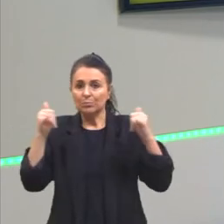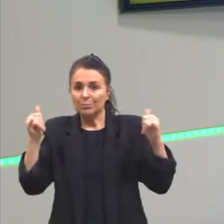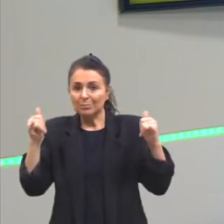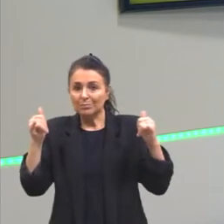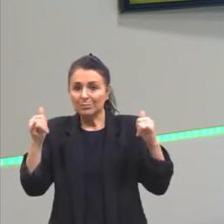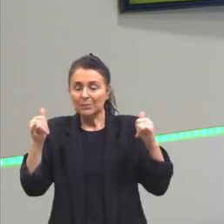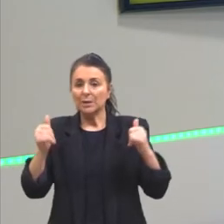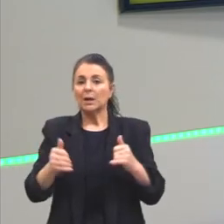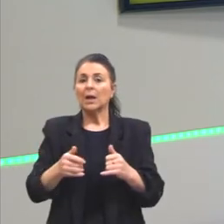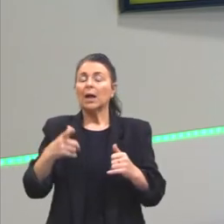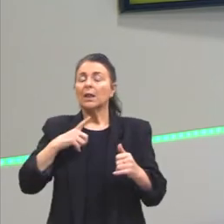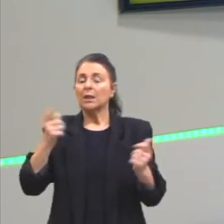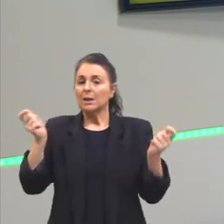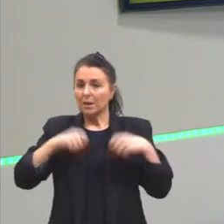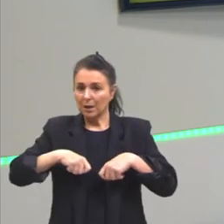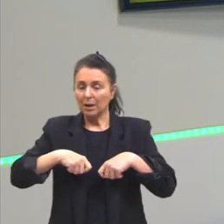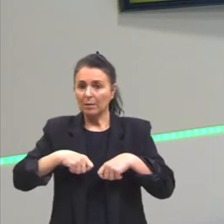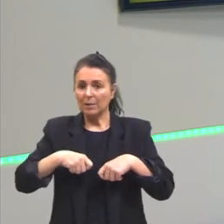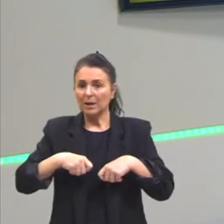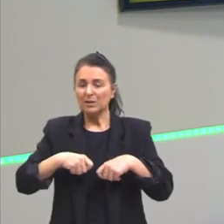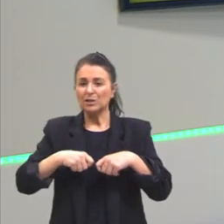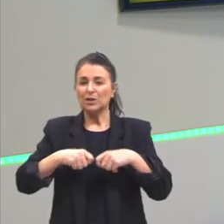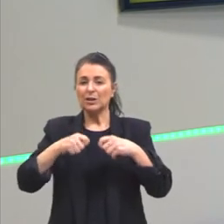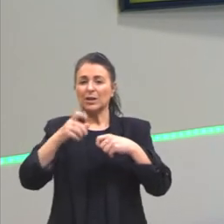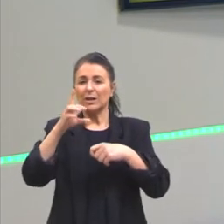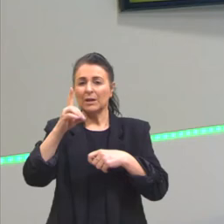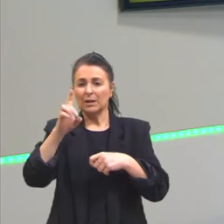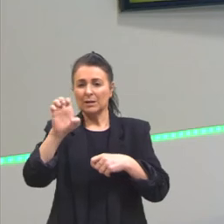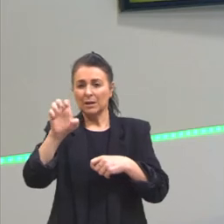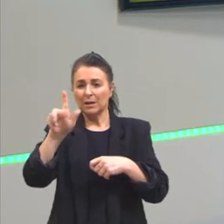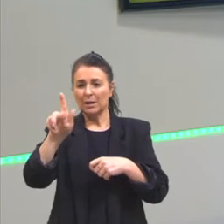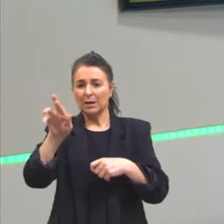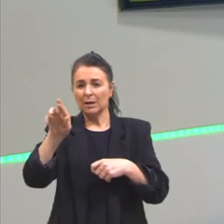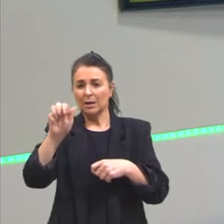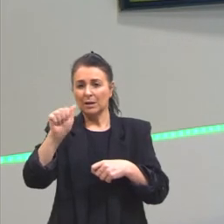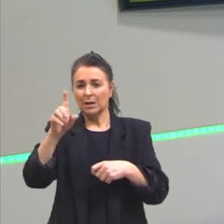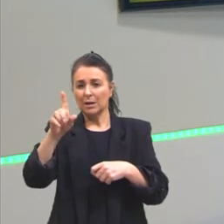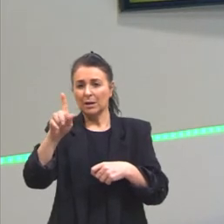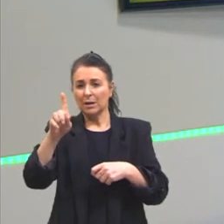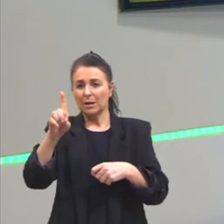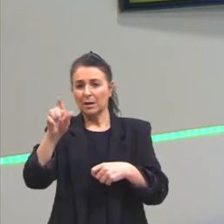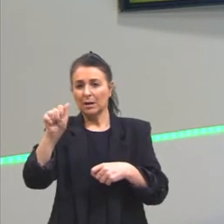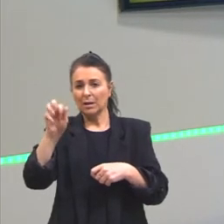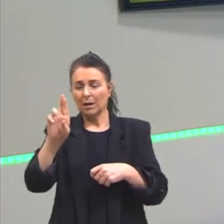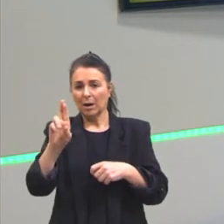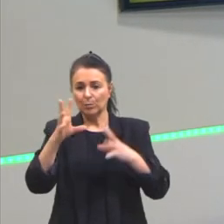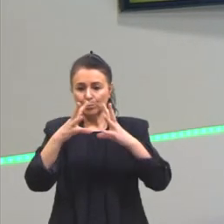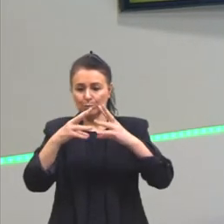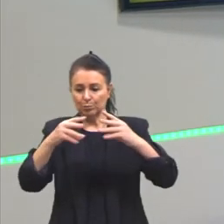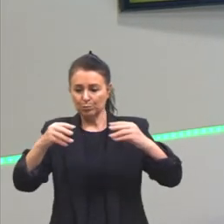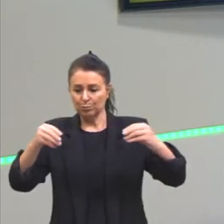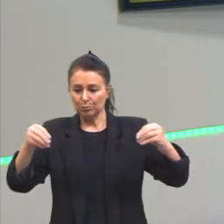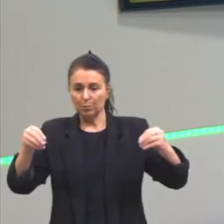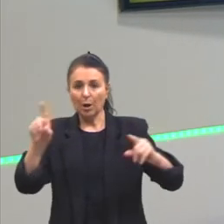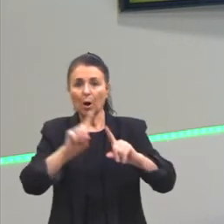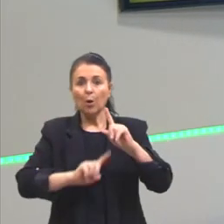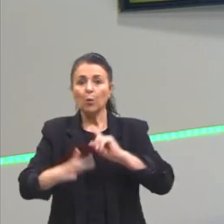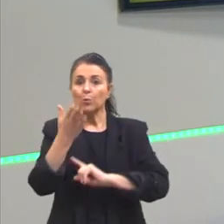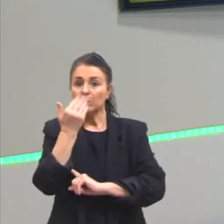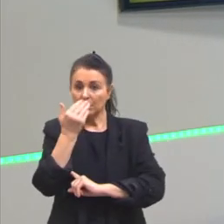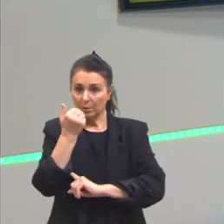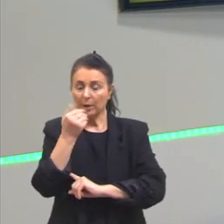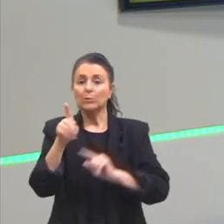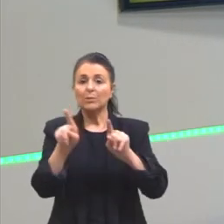de degradar algumas substâncias, tanto que alguns alimentos que têm essa perda de